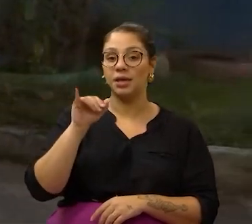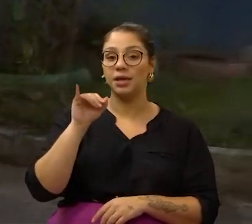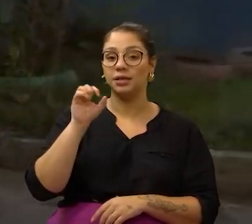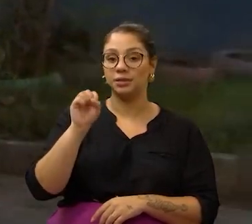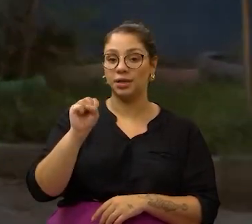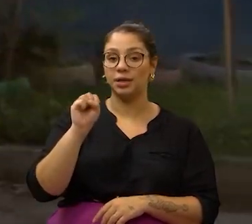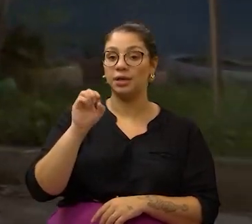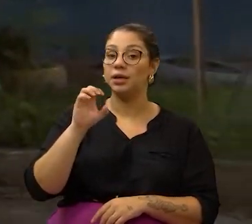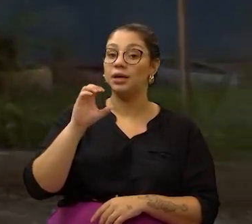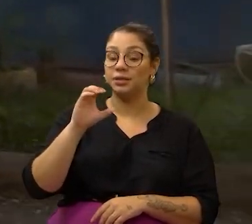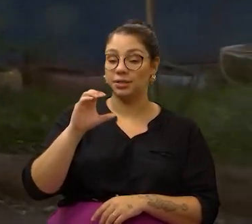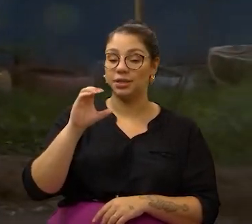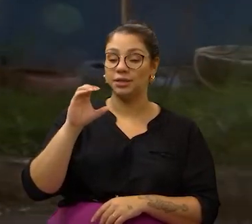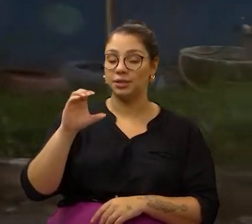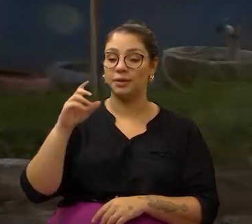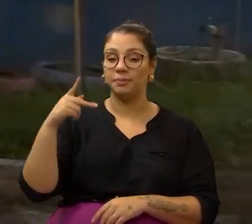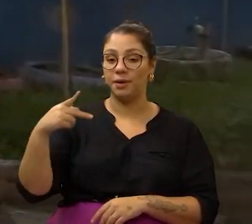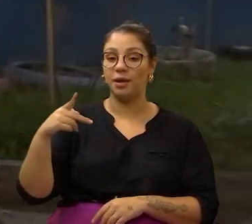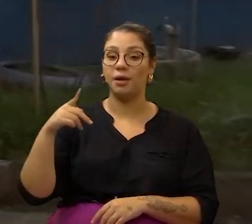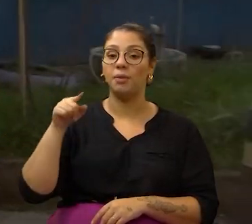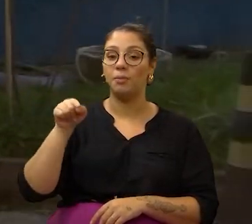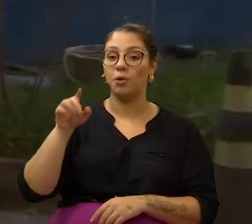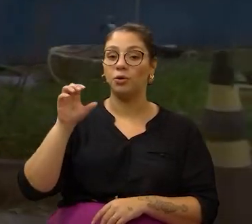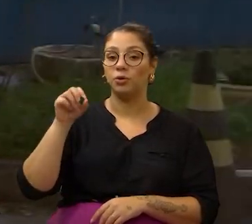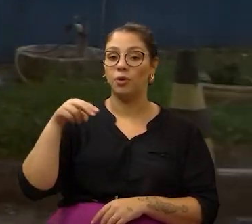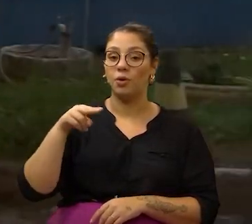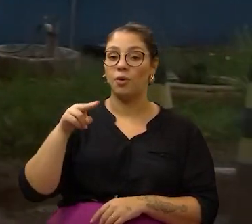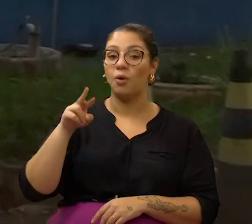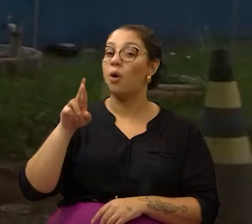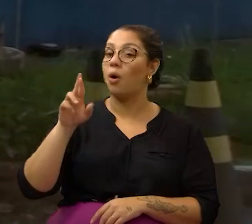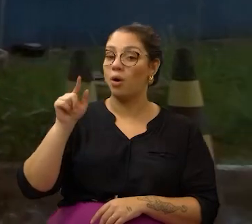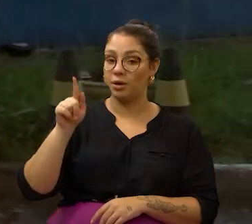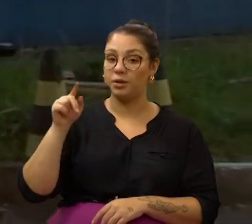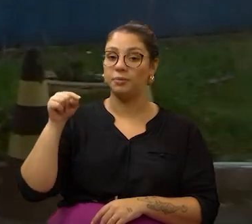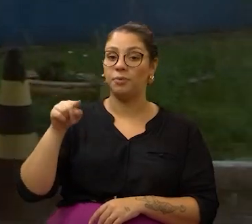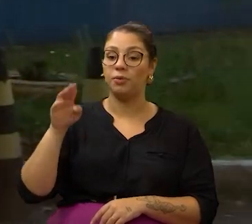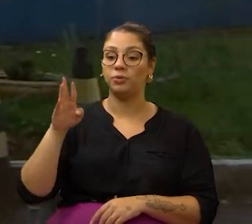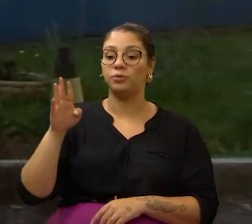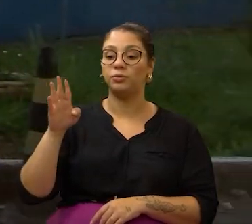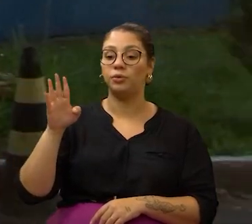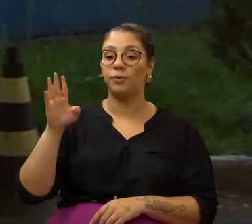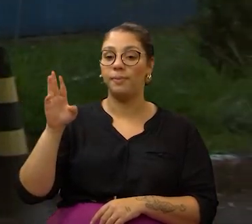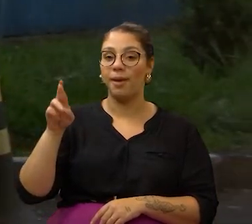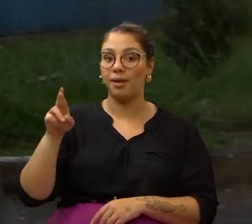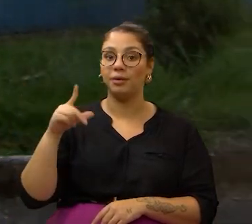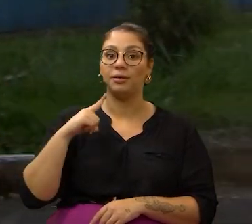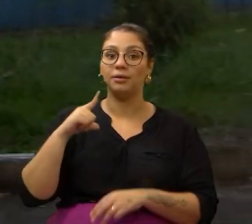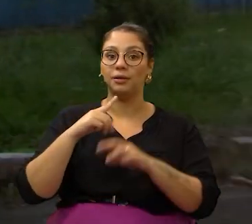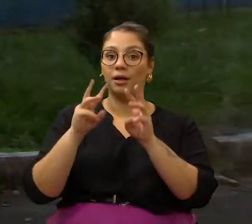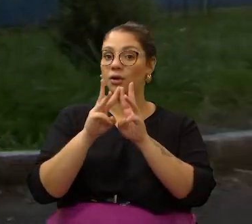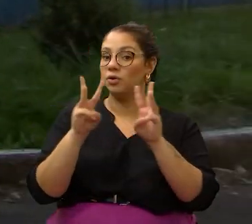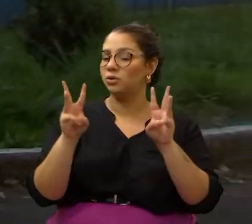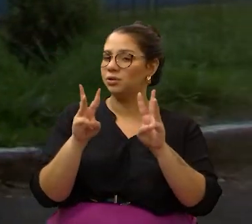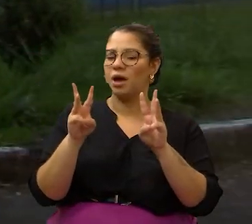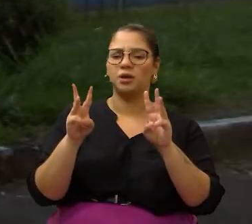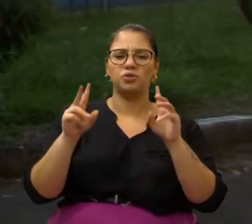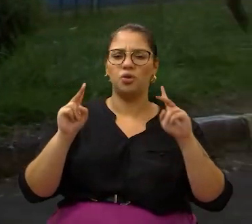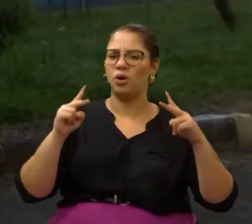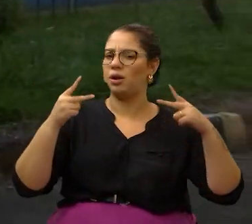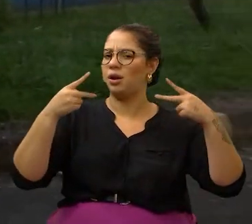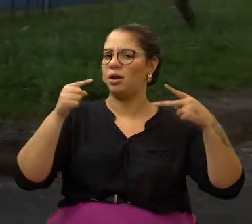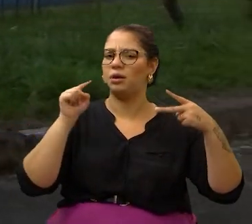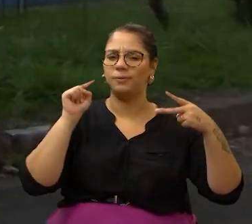.org.br, Tem, no site, existe todo um link